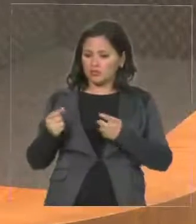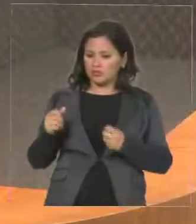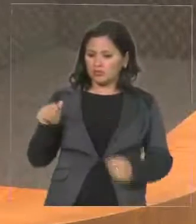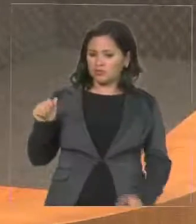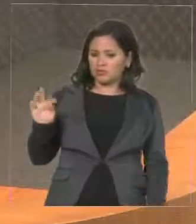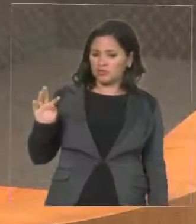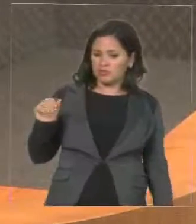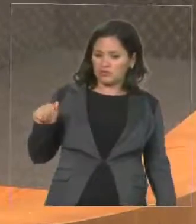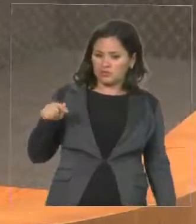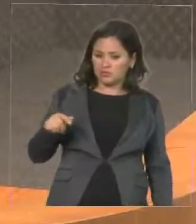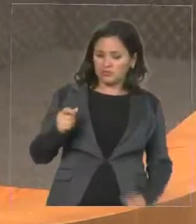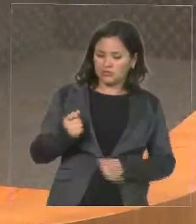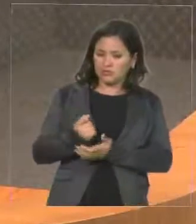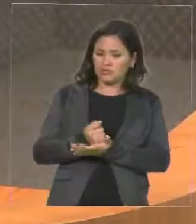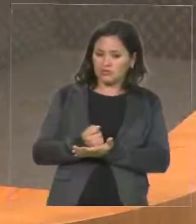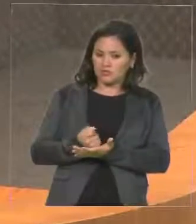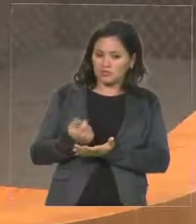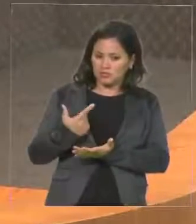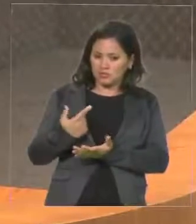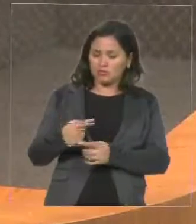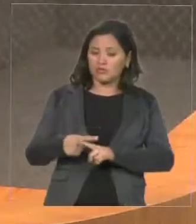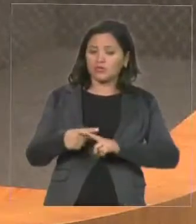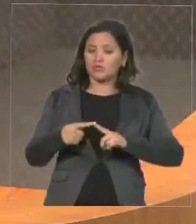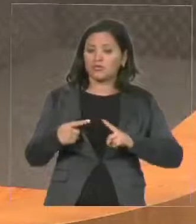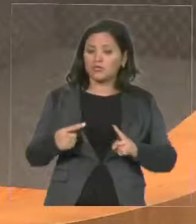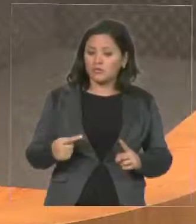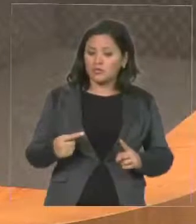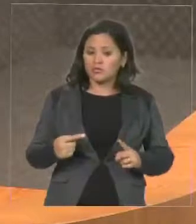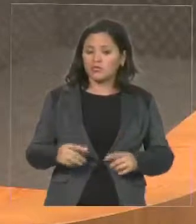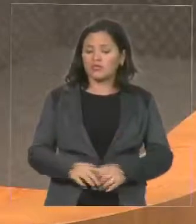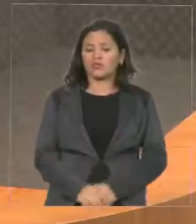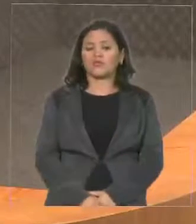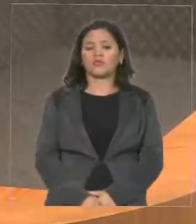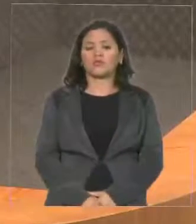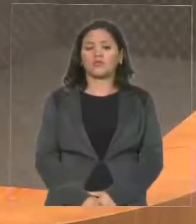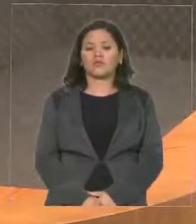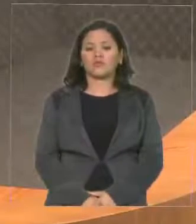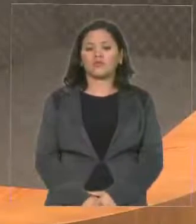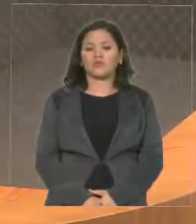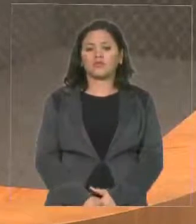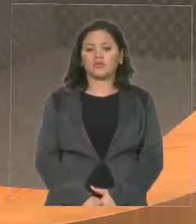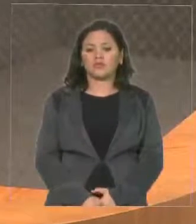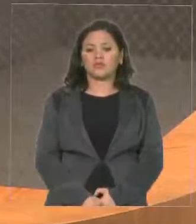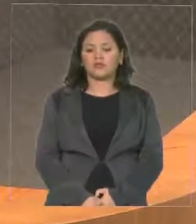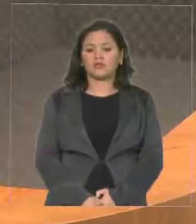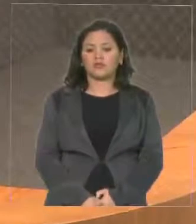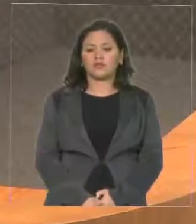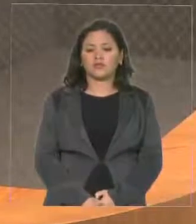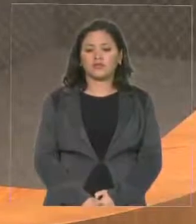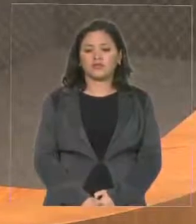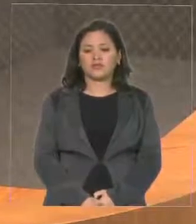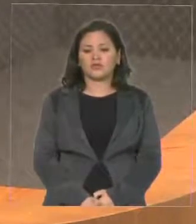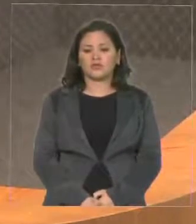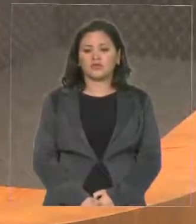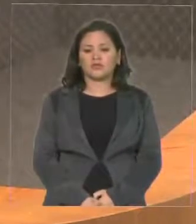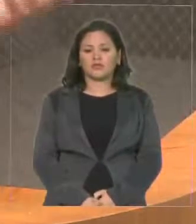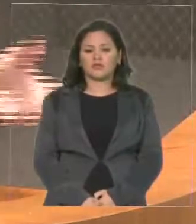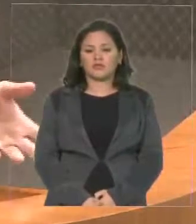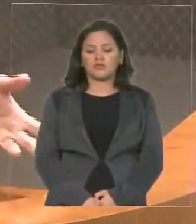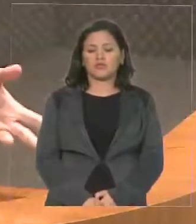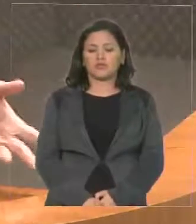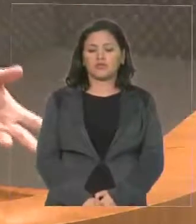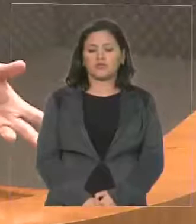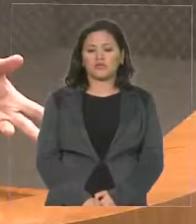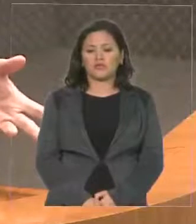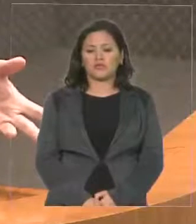oncológicos. Só que, infelizmente, deputada Andréia, a empresa que fornece, as empresas